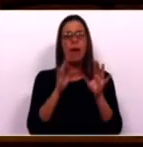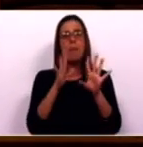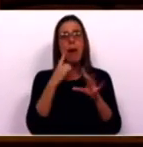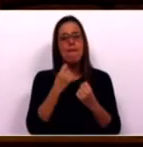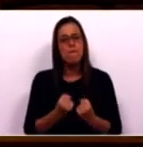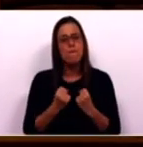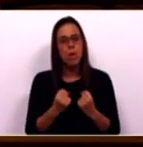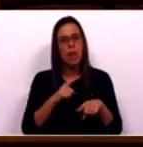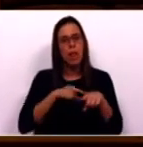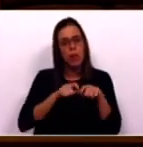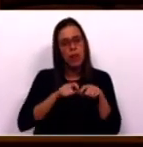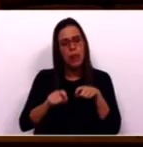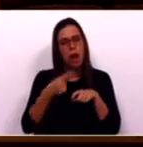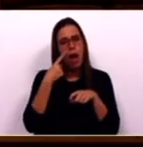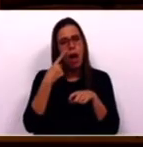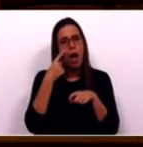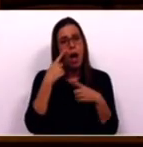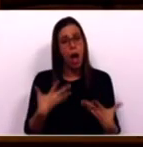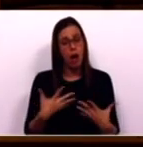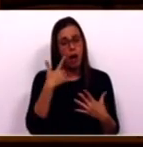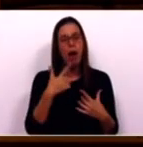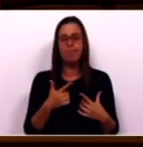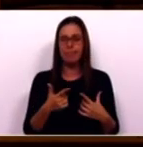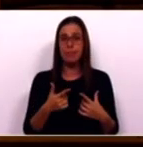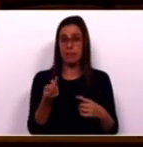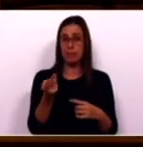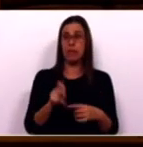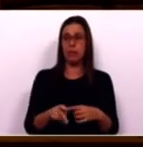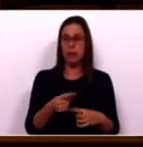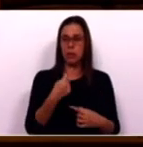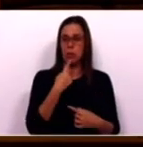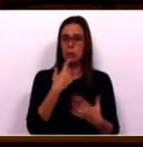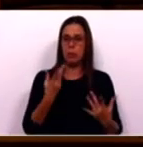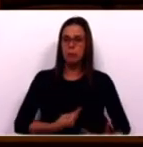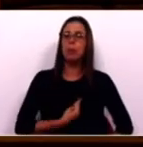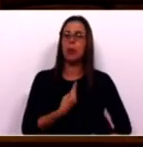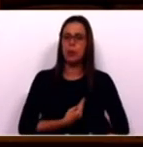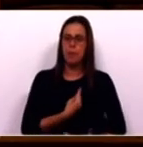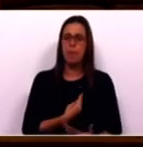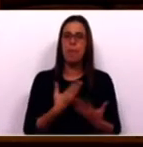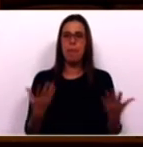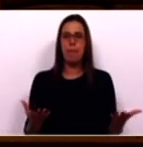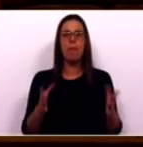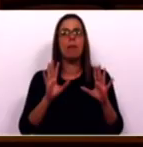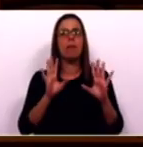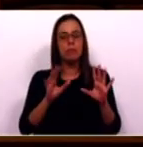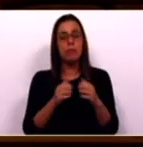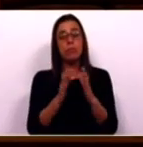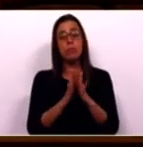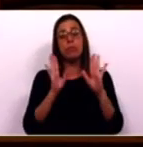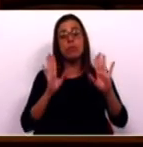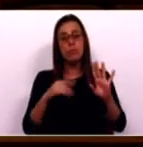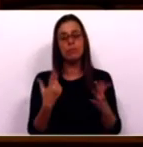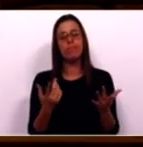intensidade que esses períodos de seca estão a atingir é que torna o fenómeno bastante preocupante. Nada, contudo,